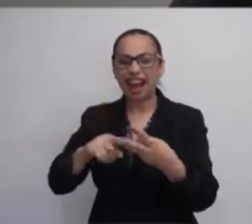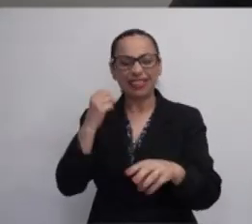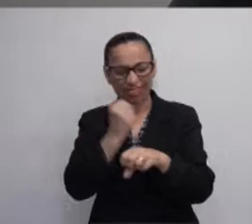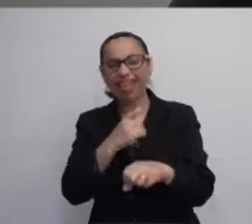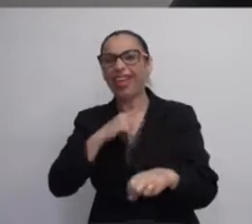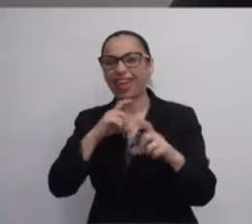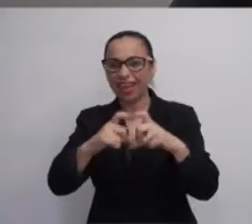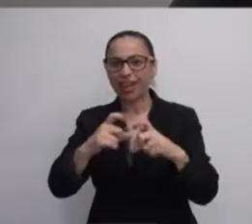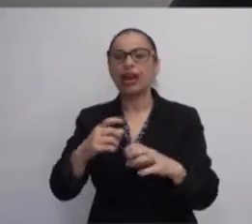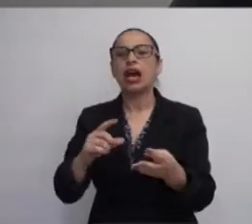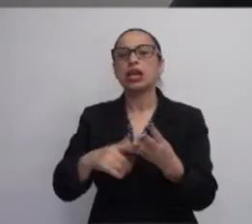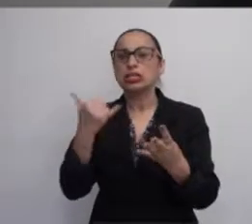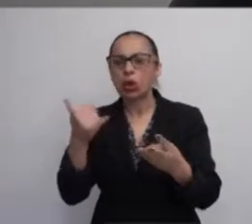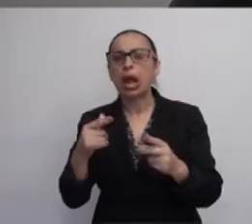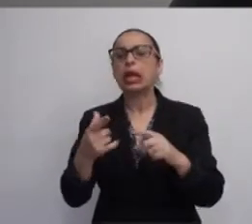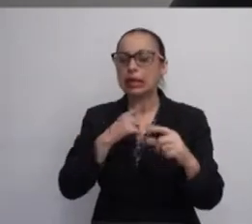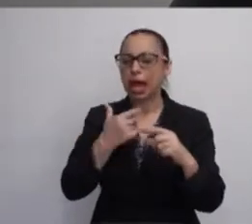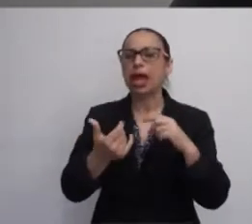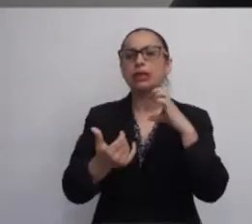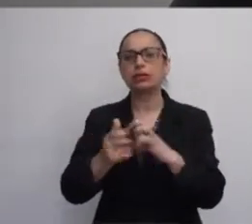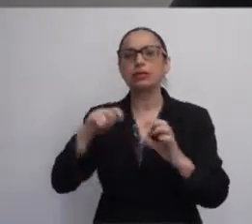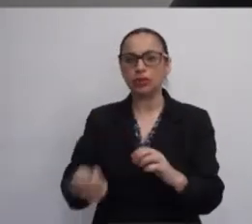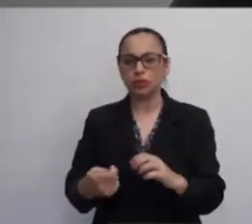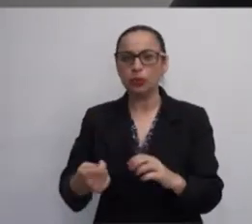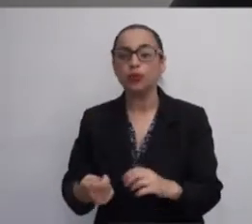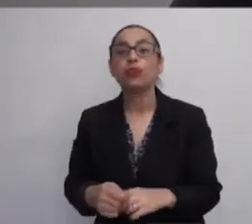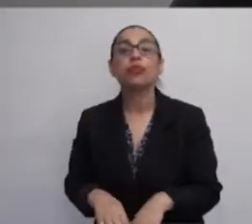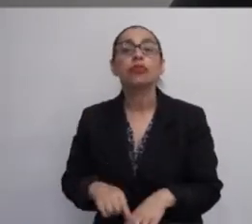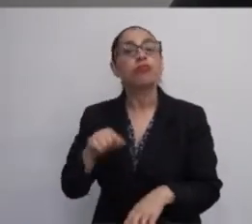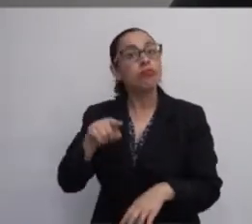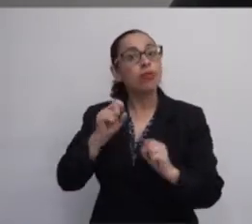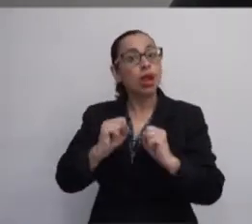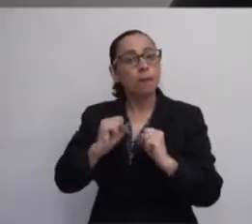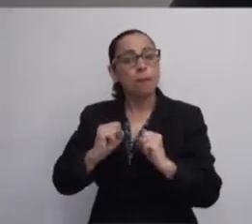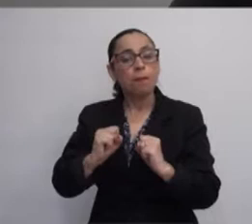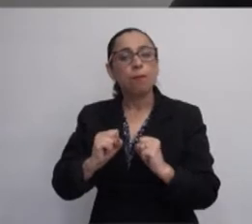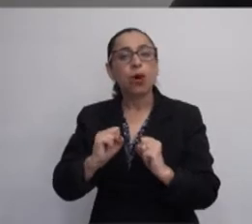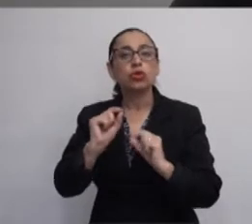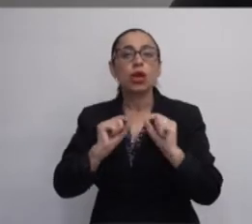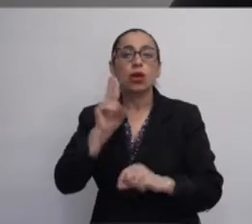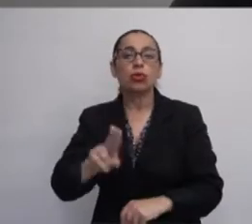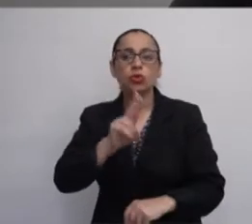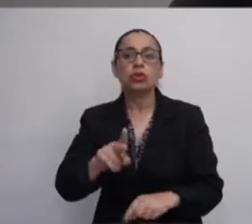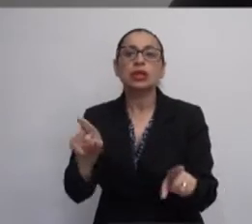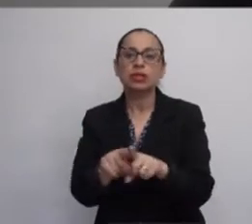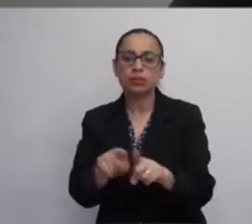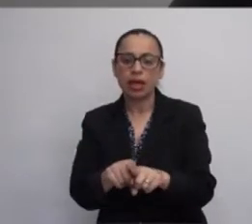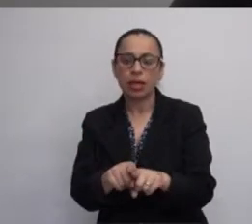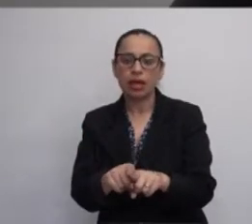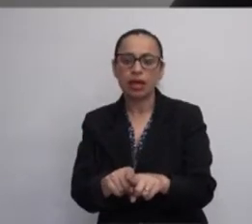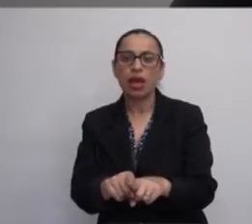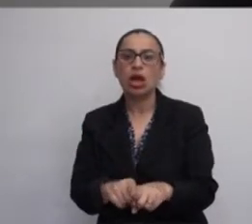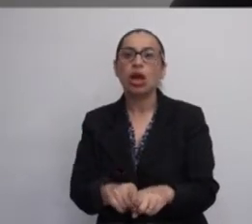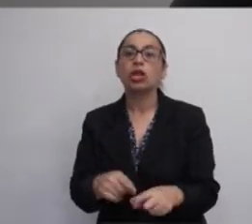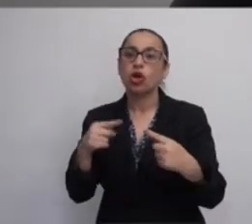nos celulares, esse símbolo. E ele pode ser utilizado também, através da